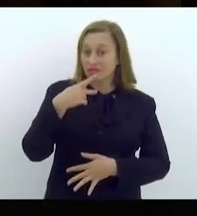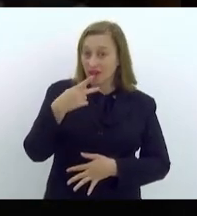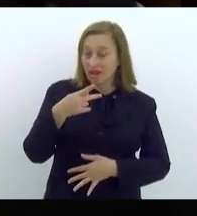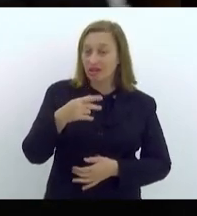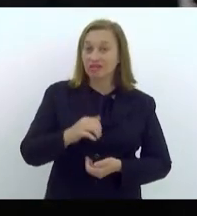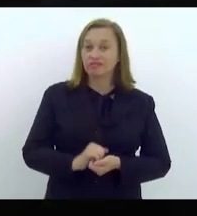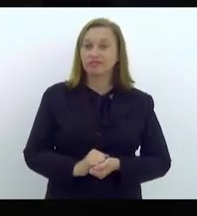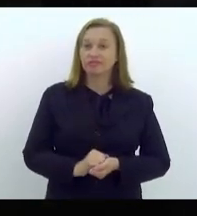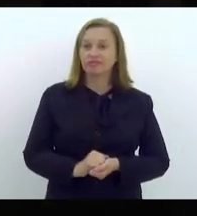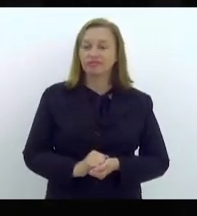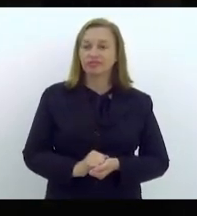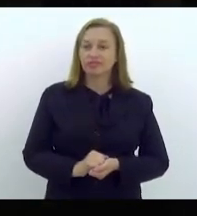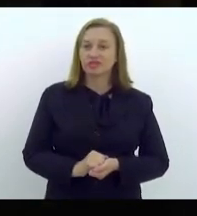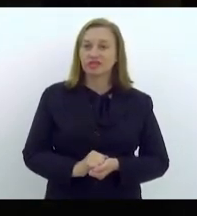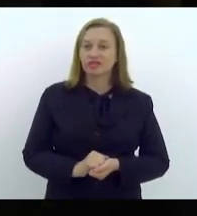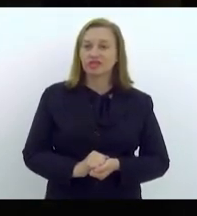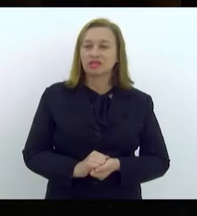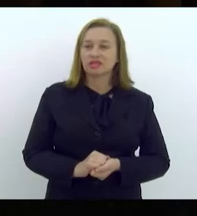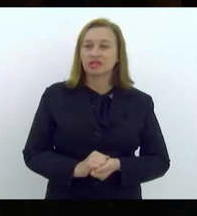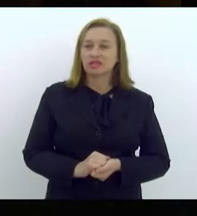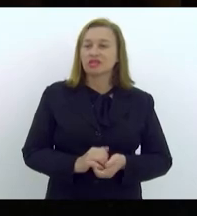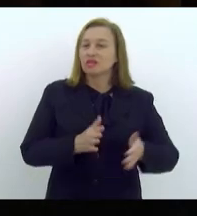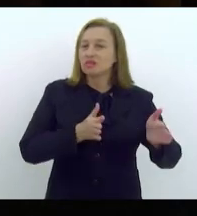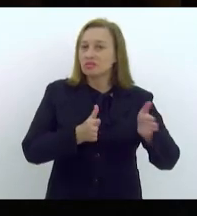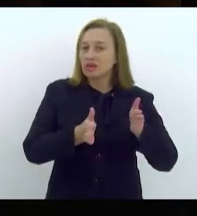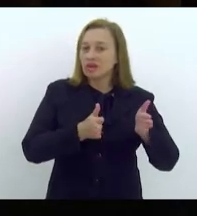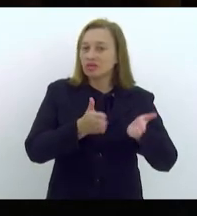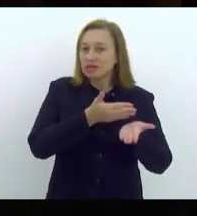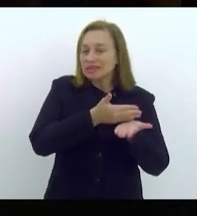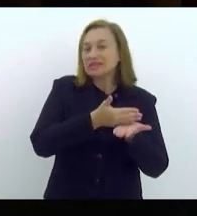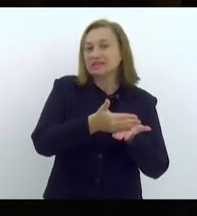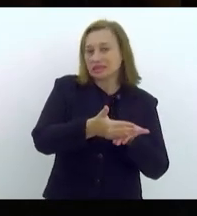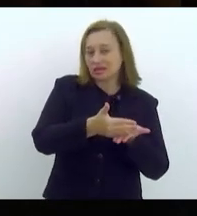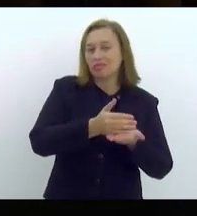no expediente inicial,